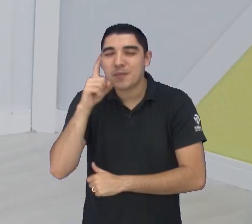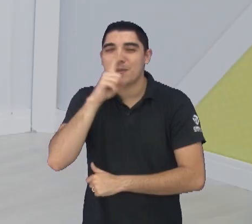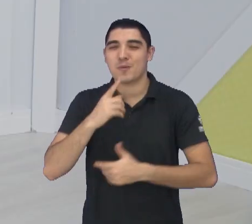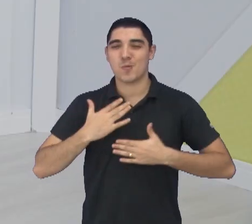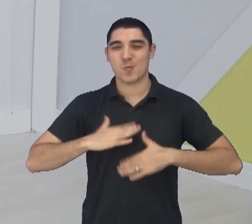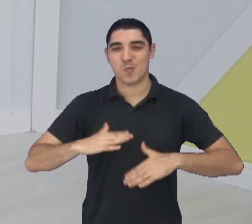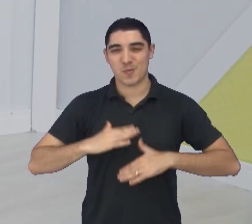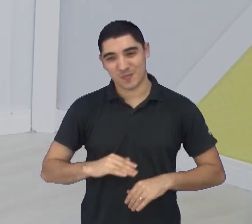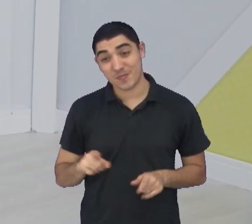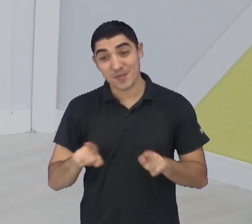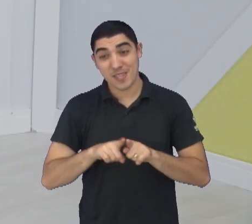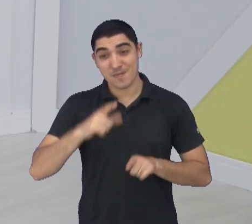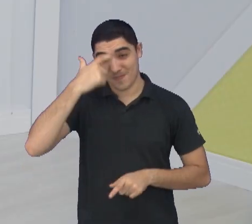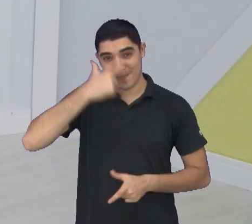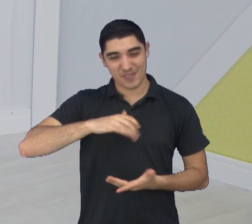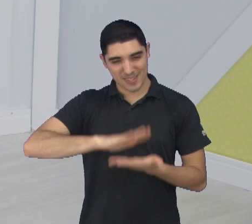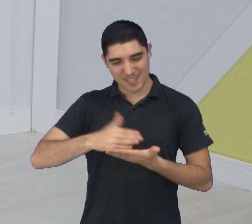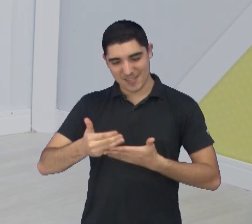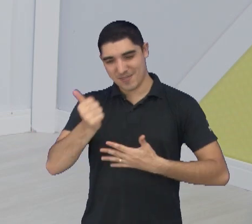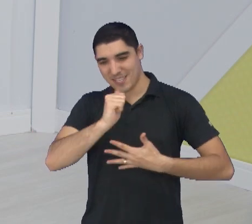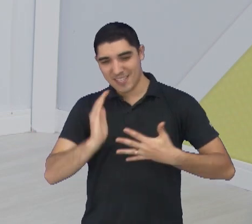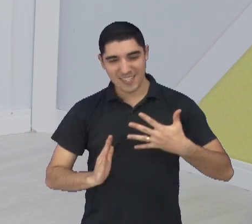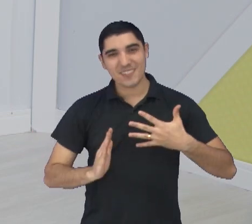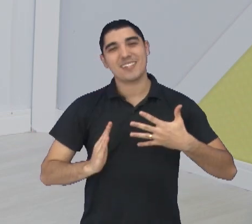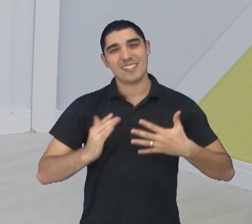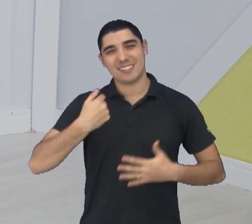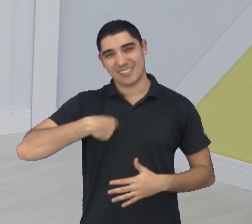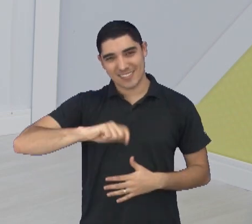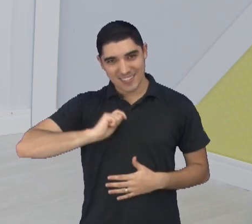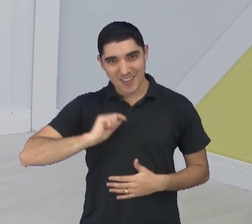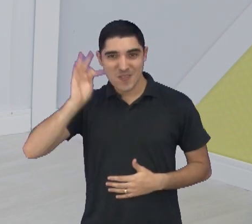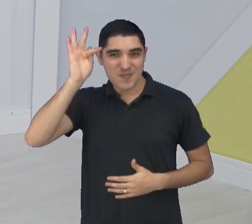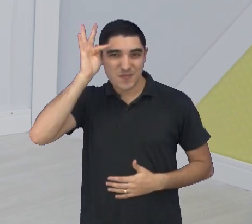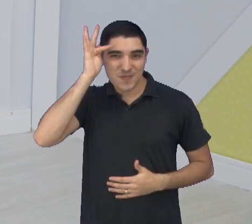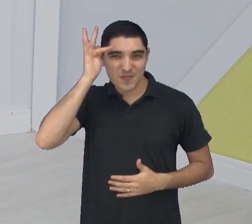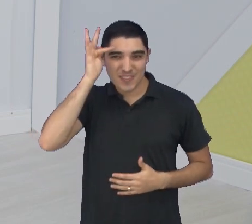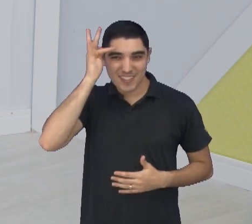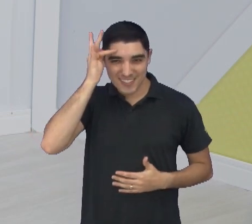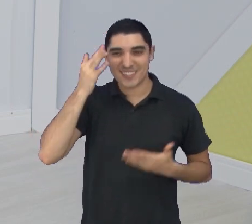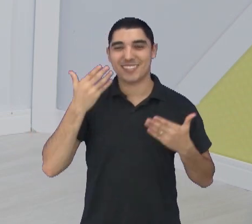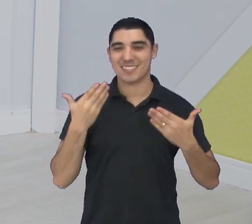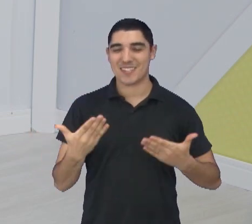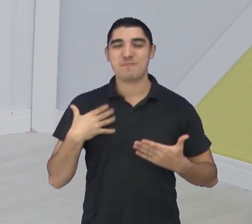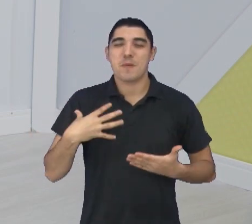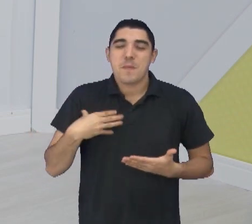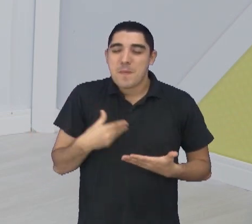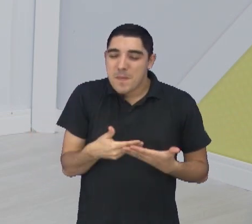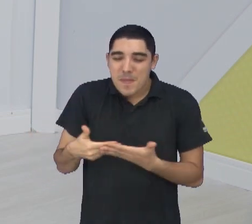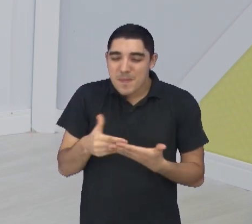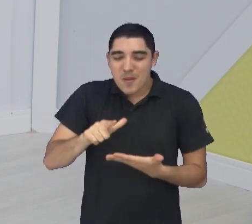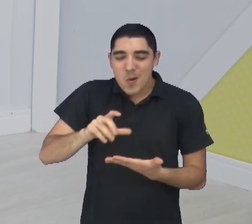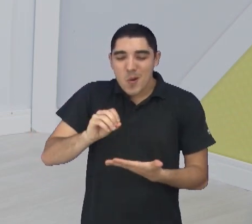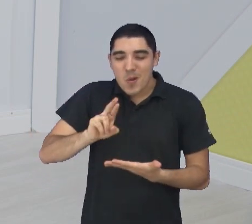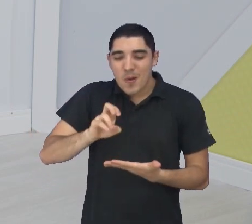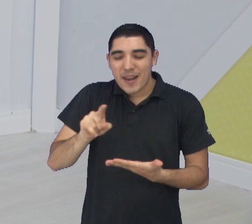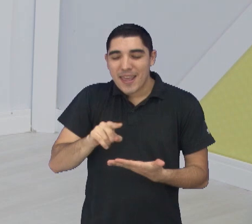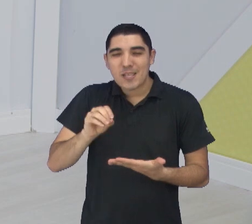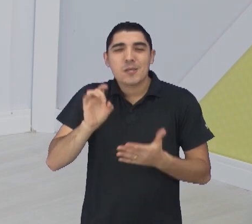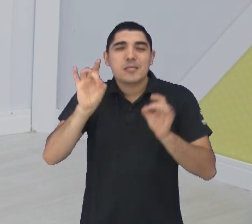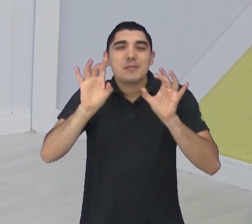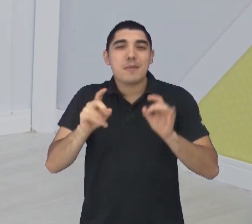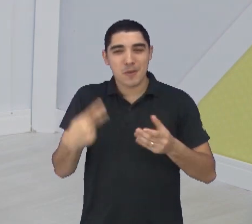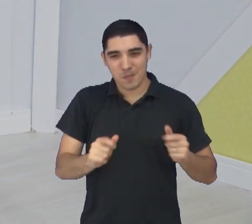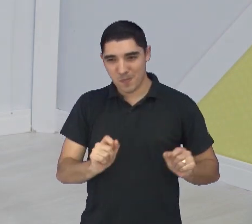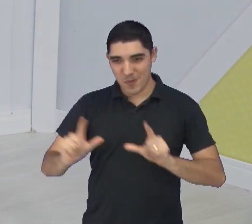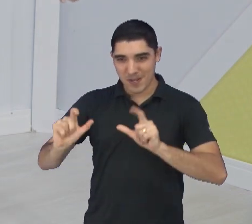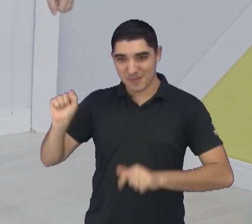Que beleza. E aqui com a gente também o nosso intérprete de Libras, o nosso querido Luiz Fernando Papai Dolorenzo, o mascotinho do